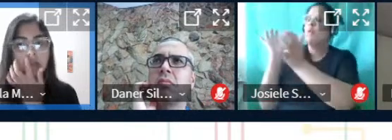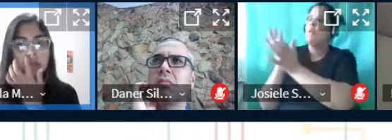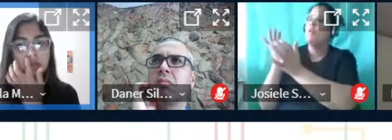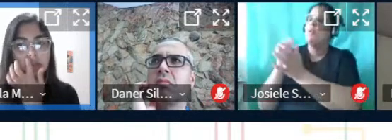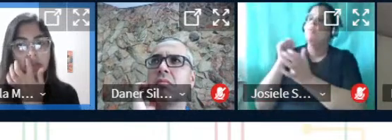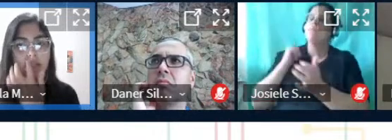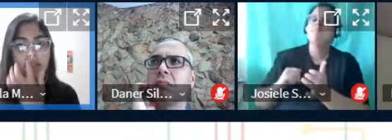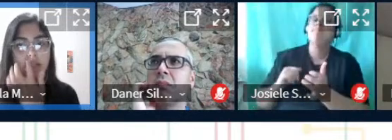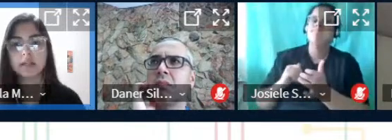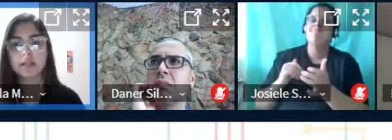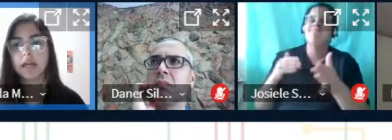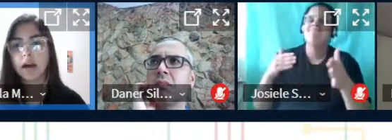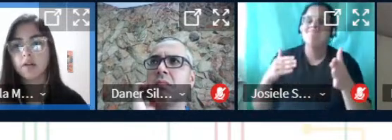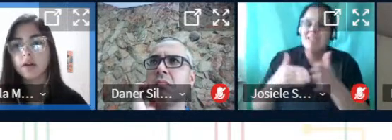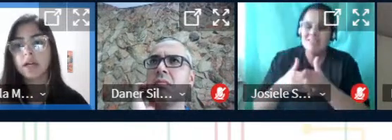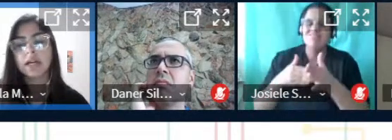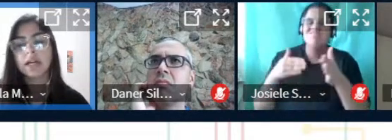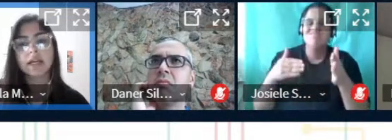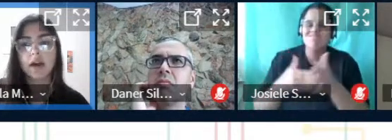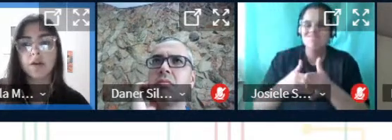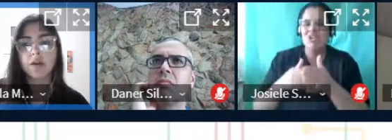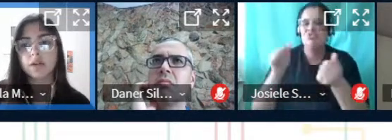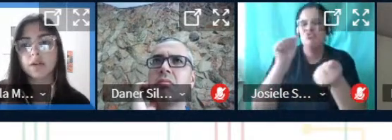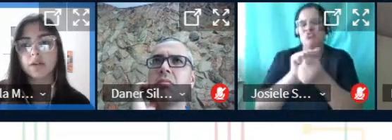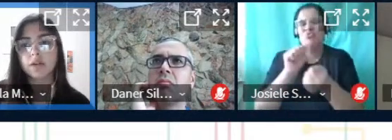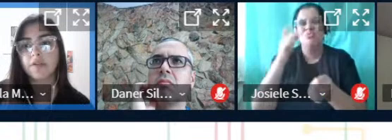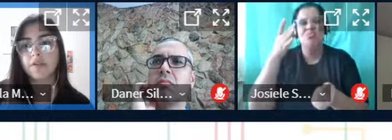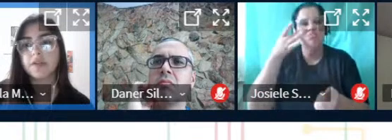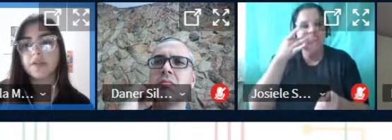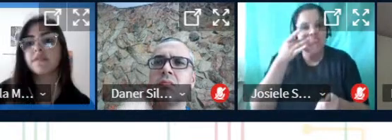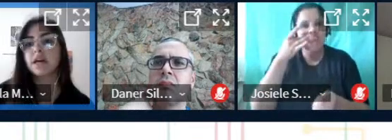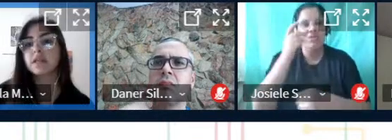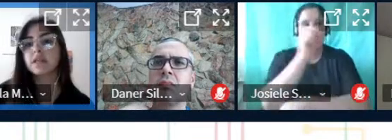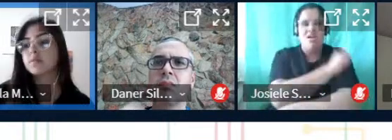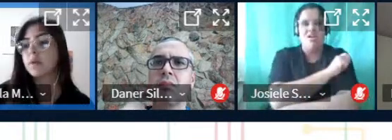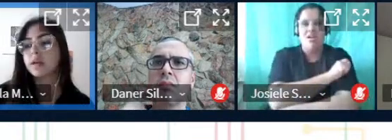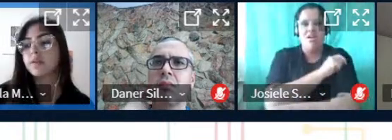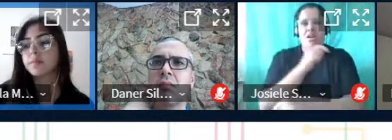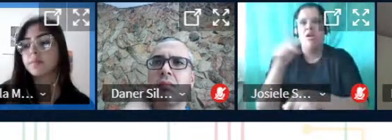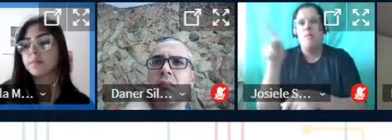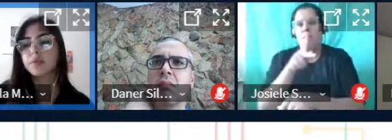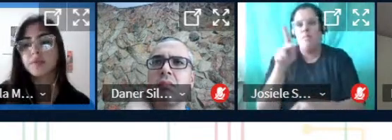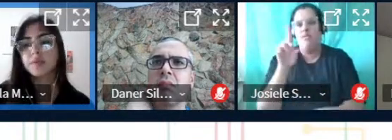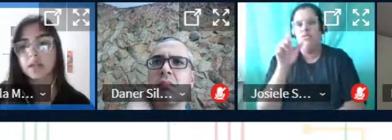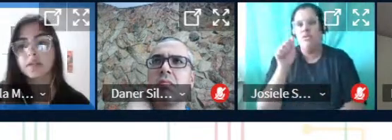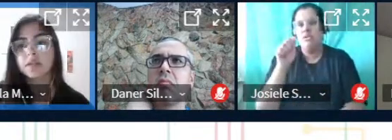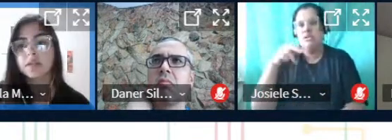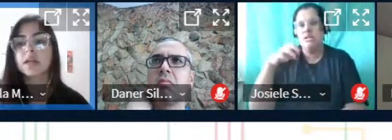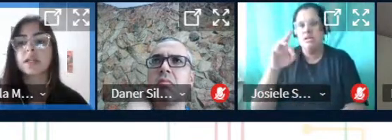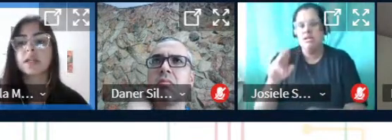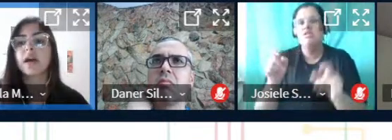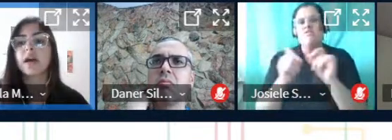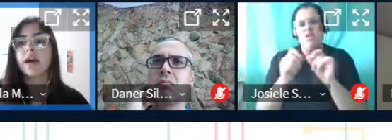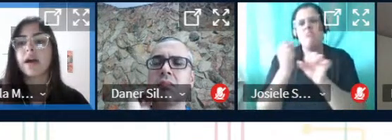de estar com os alunos né que seria o ideal que é o que o professor Dunner faz aí por muitos anos né